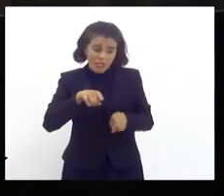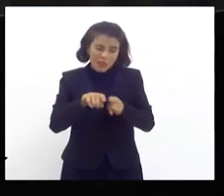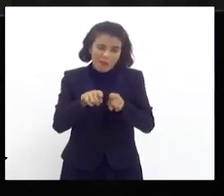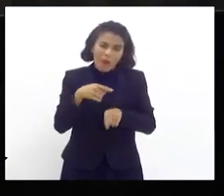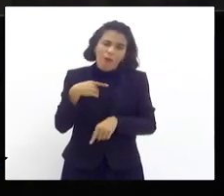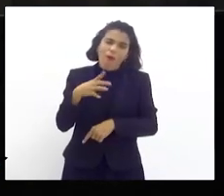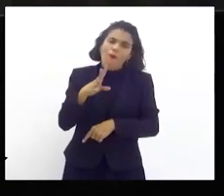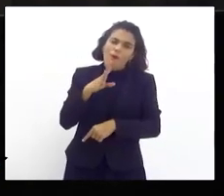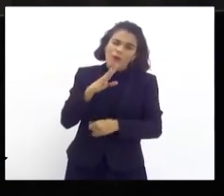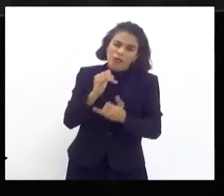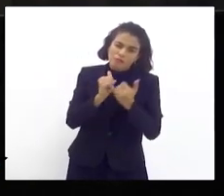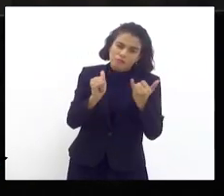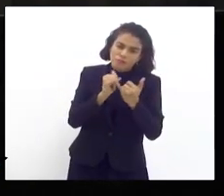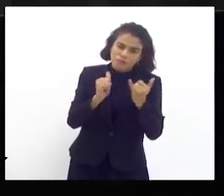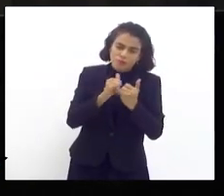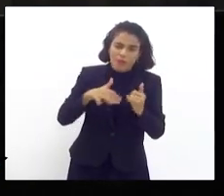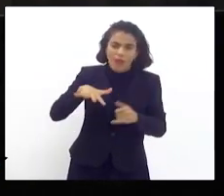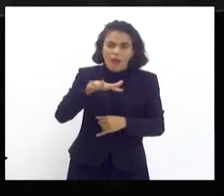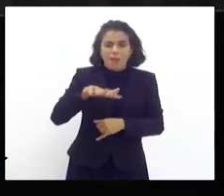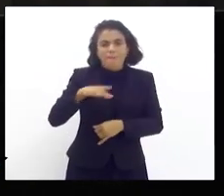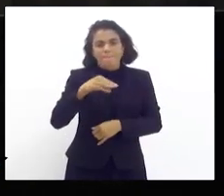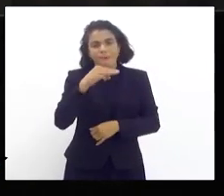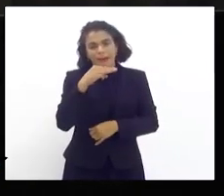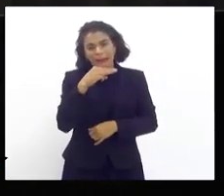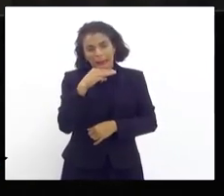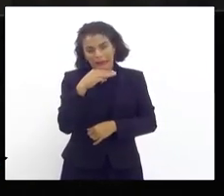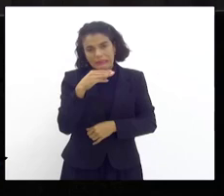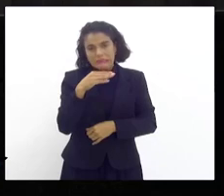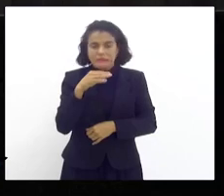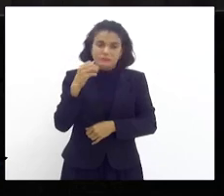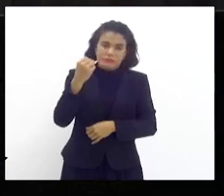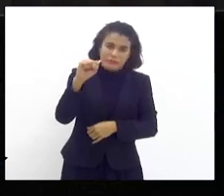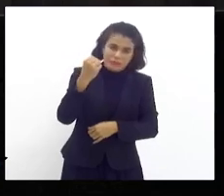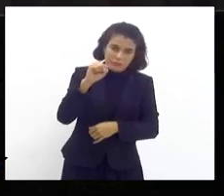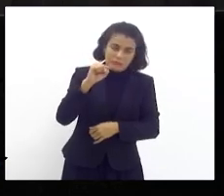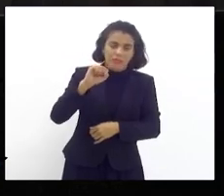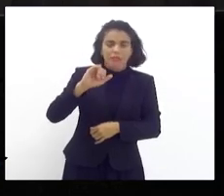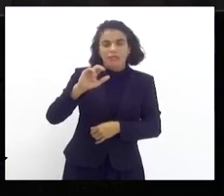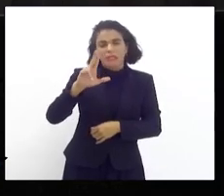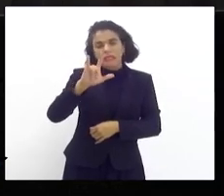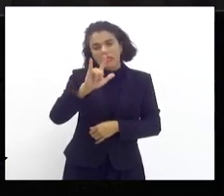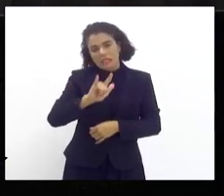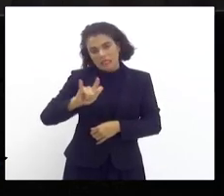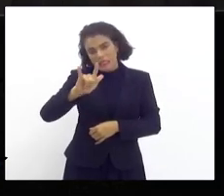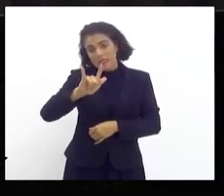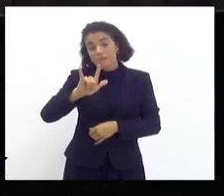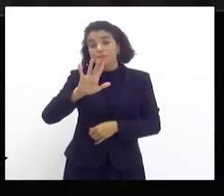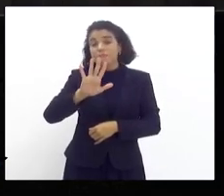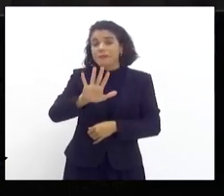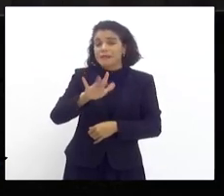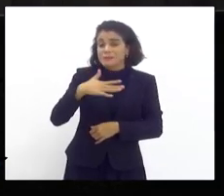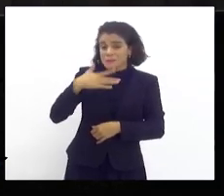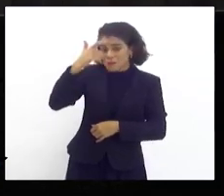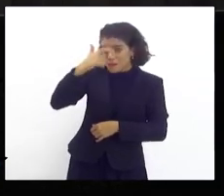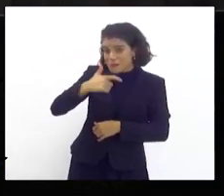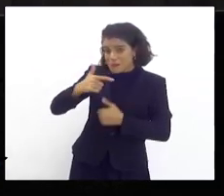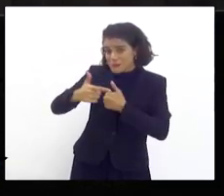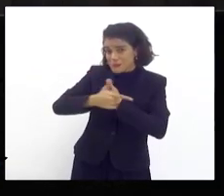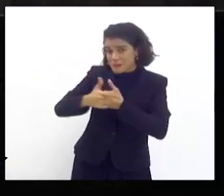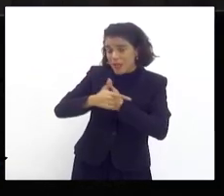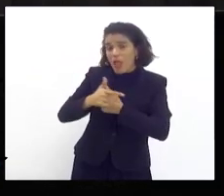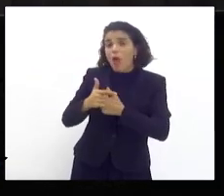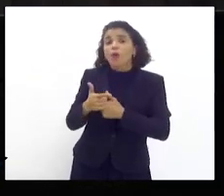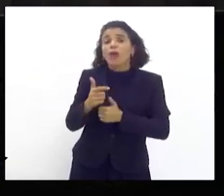um pouco daquela área ali da Mangaratiba, país de Sepetiba, país de Delia Grande, mas eu acho que o nosso papel no Parlamento é